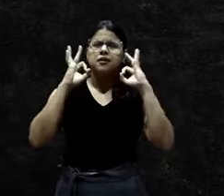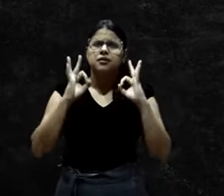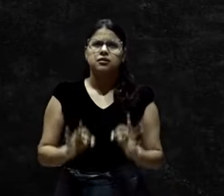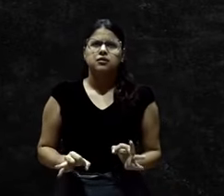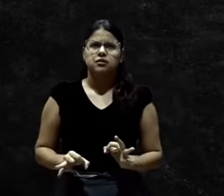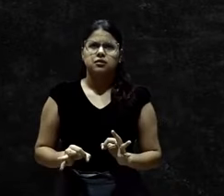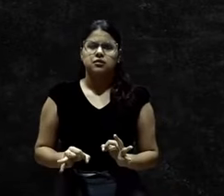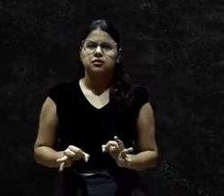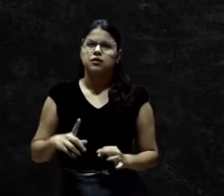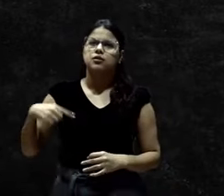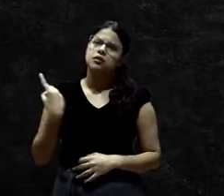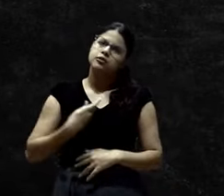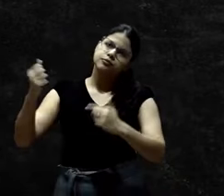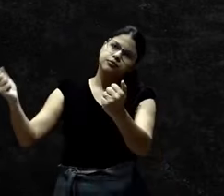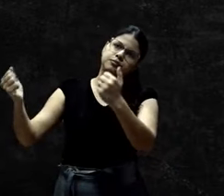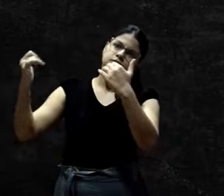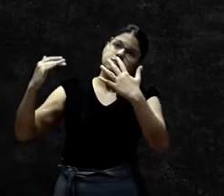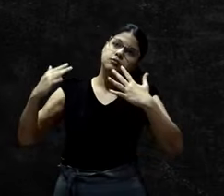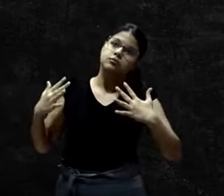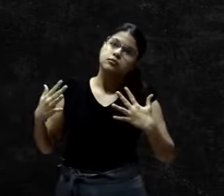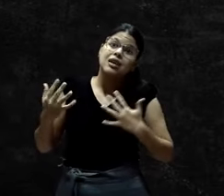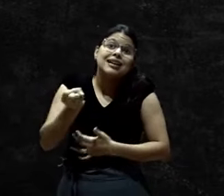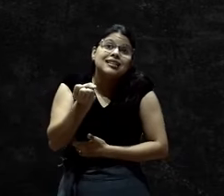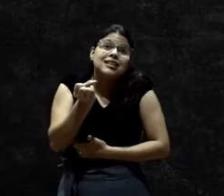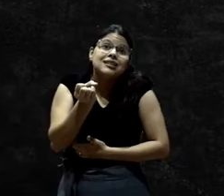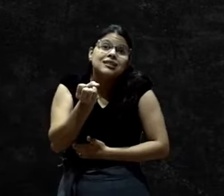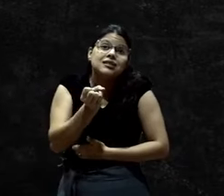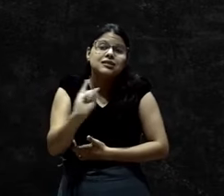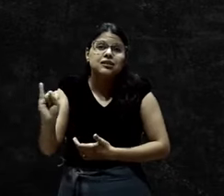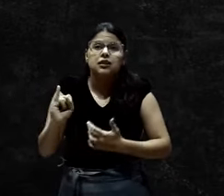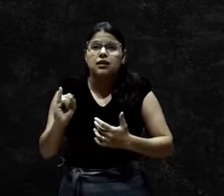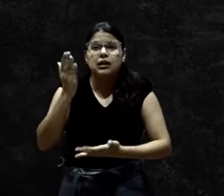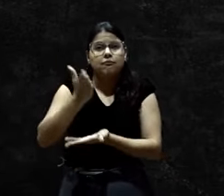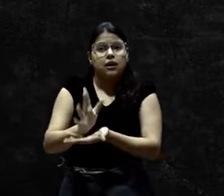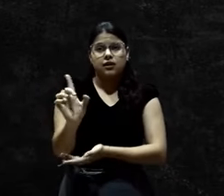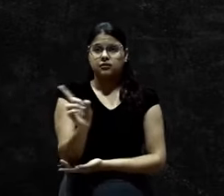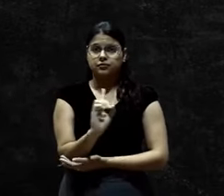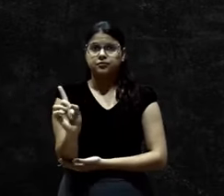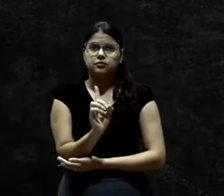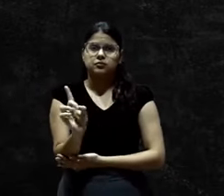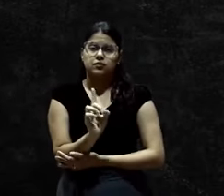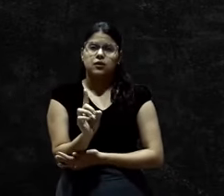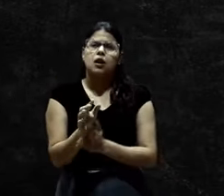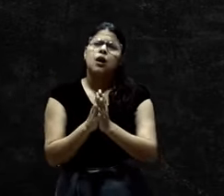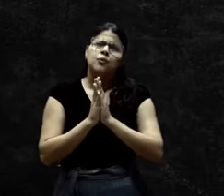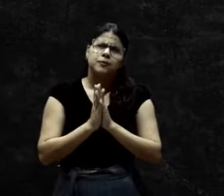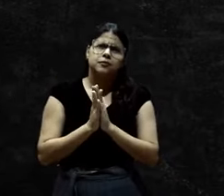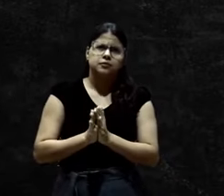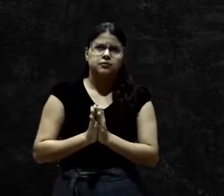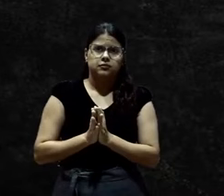faremos a colheita. Se não desanimarmos. Por isso,